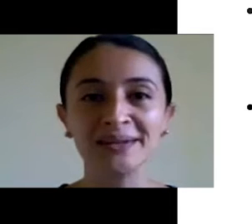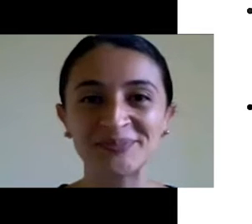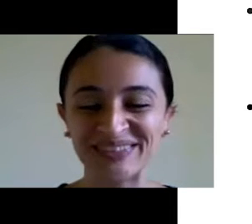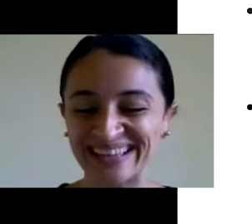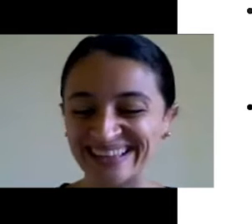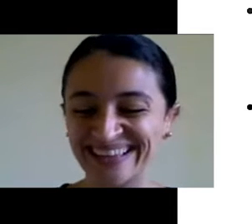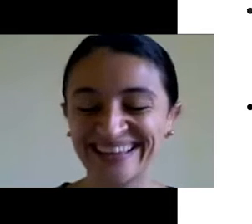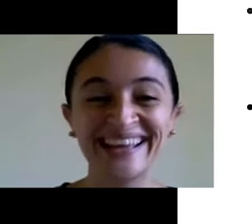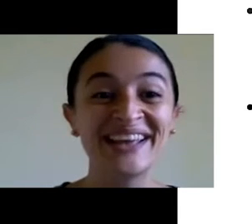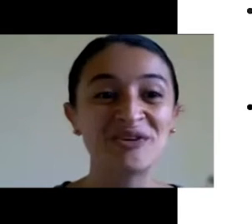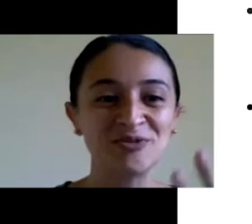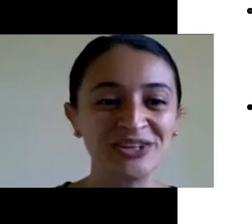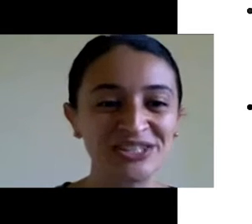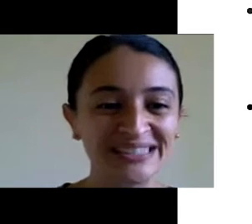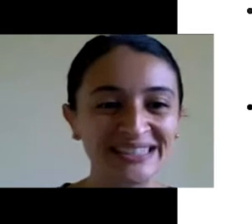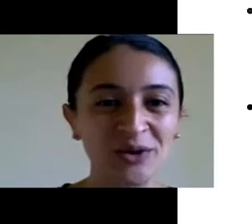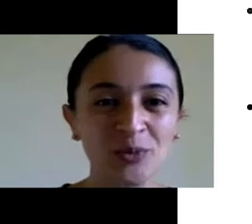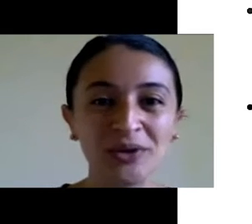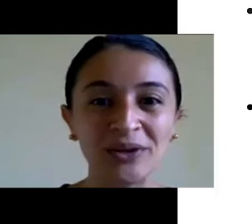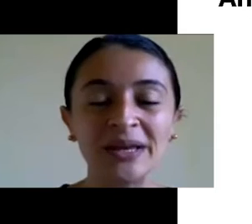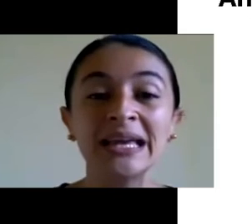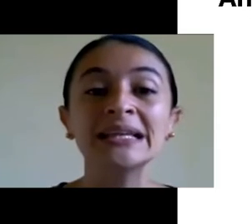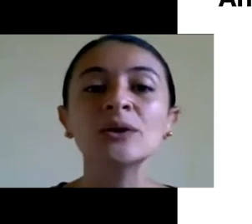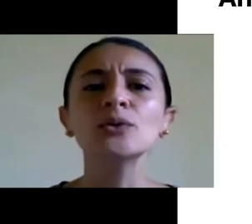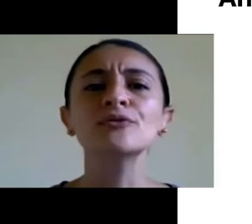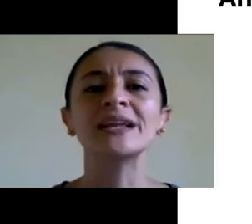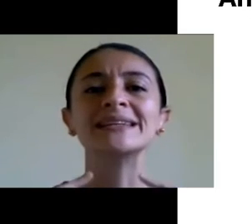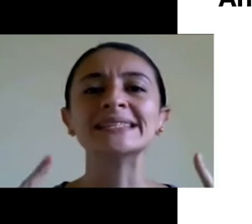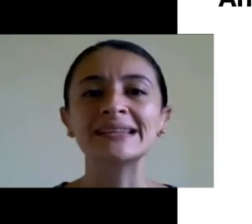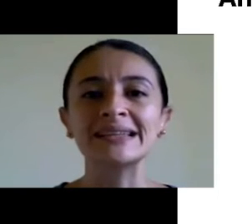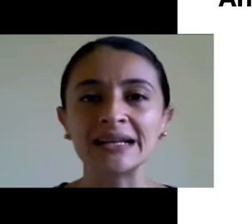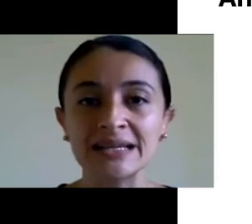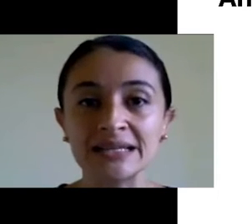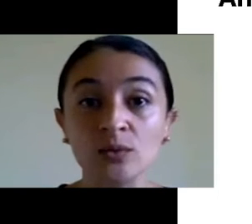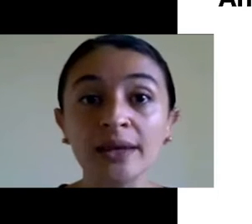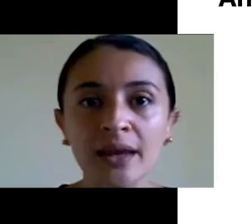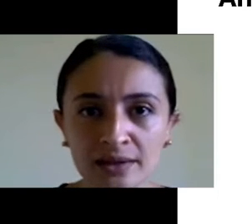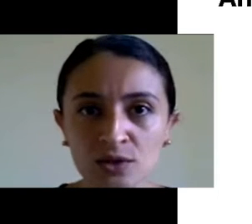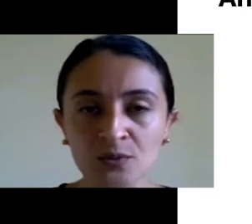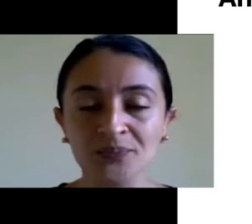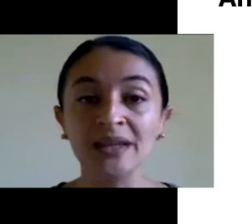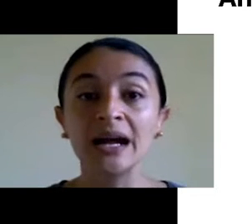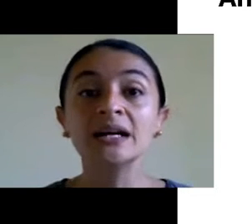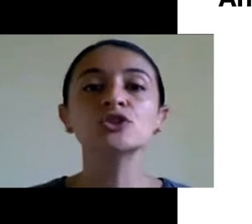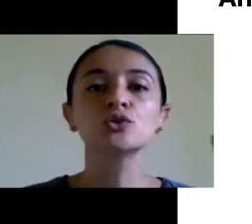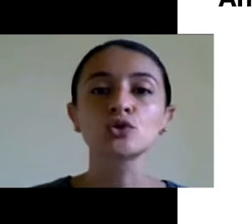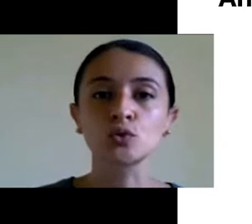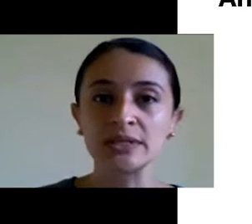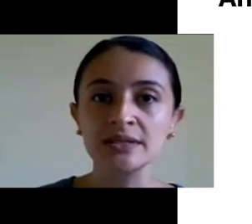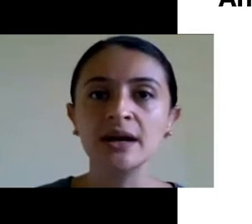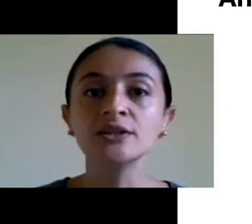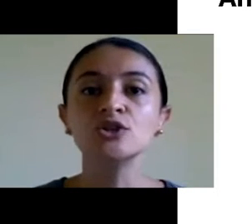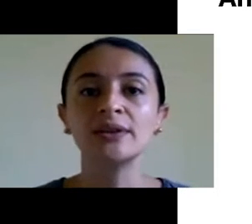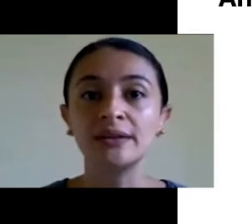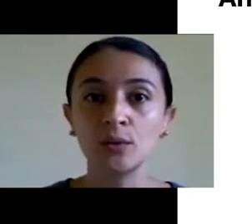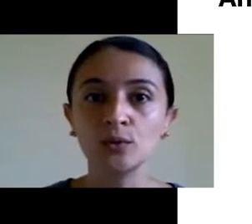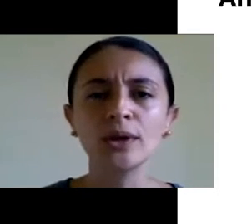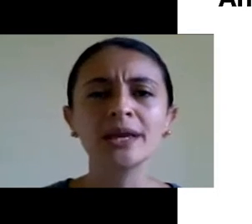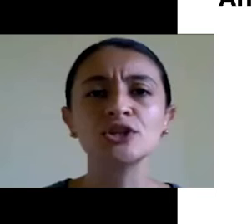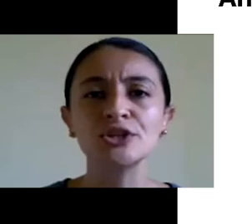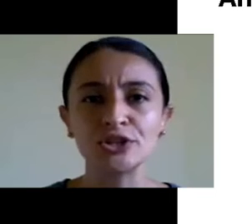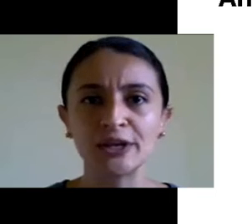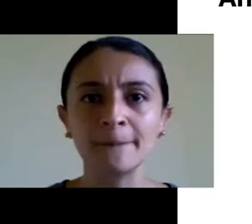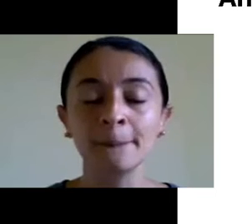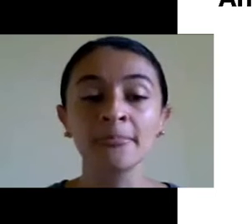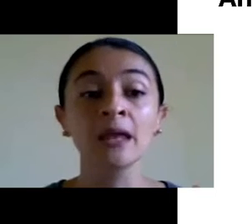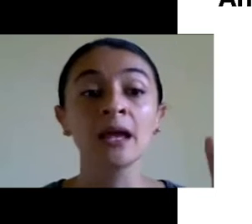fico arrepiada. Vou adiantando aqui um pouquinho. Então, quando eu falo em descentralização, o que que é isso? Antes do SUS, antes de 88,